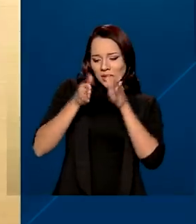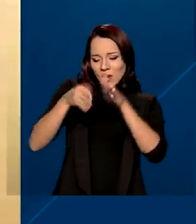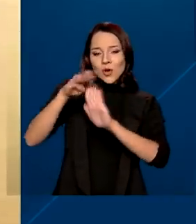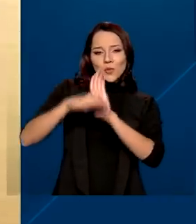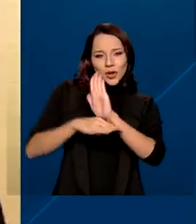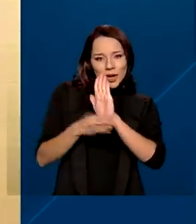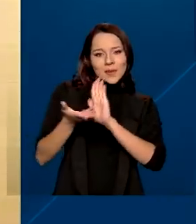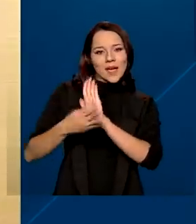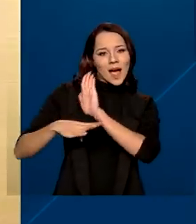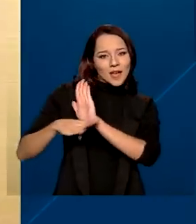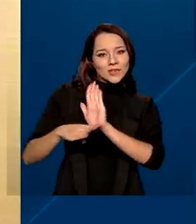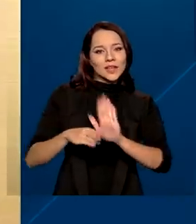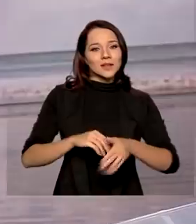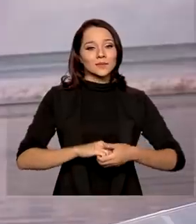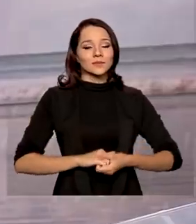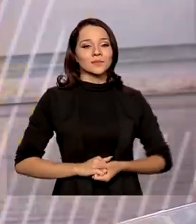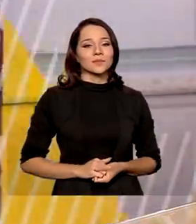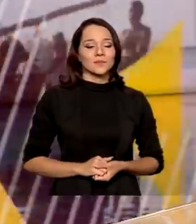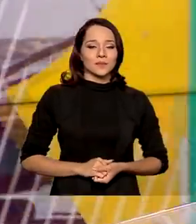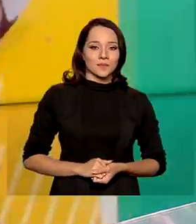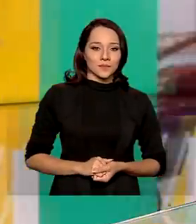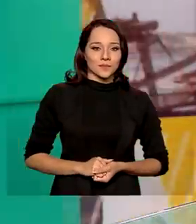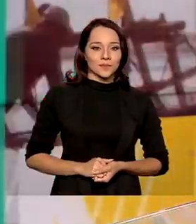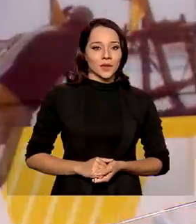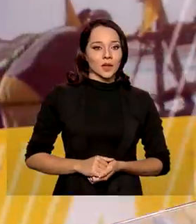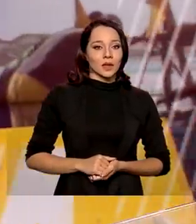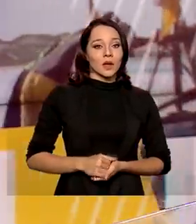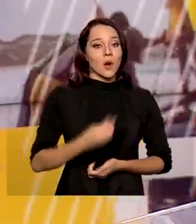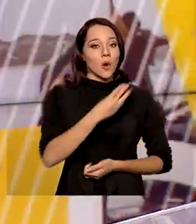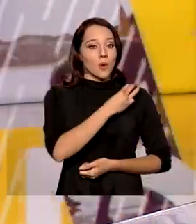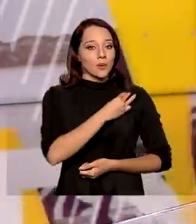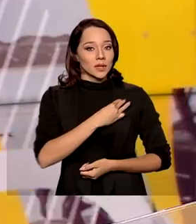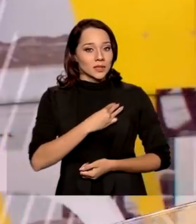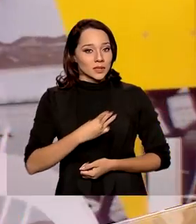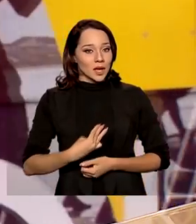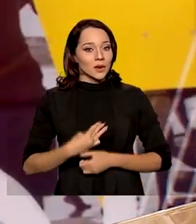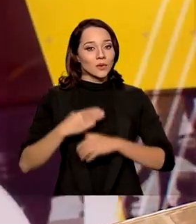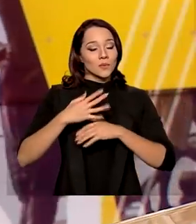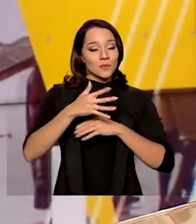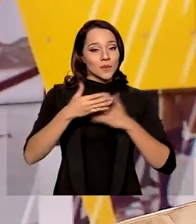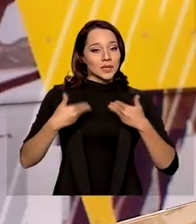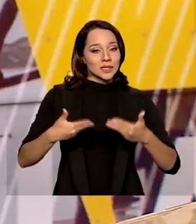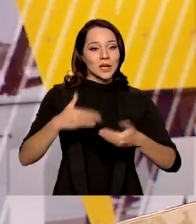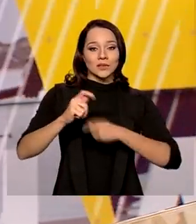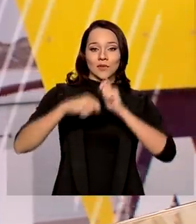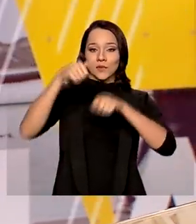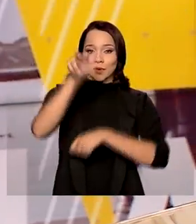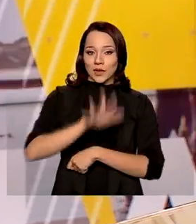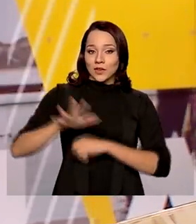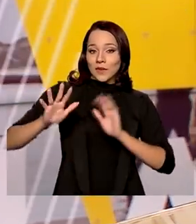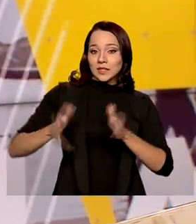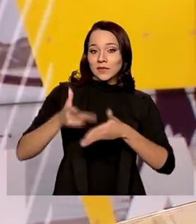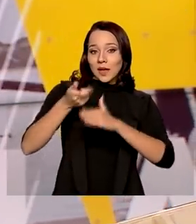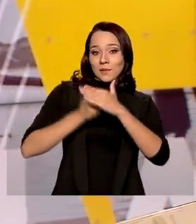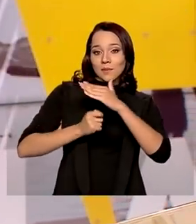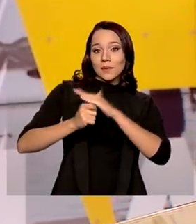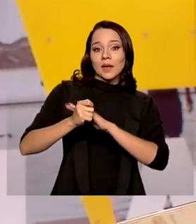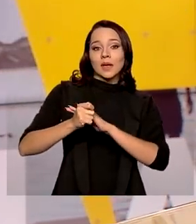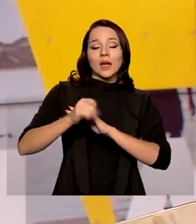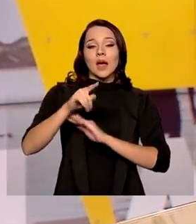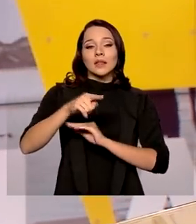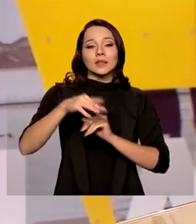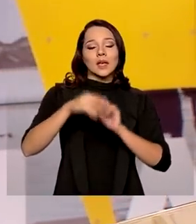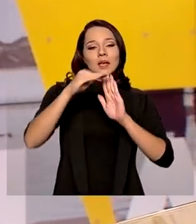programa também pretende atender. O Ministério do Desenvolvimento Regional vai incentivar empresas a adotarem critérios